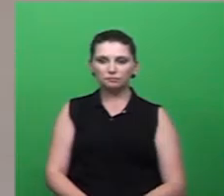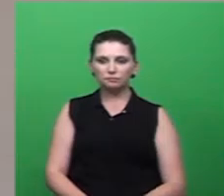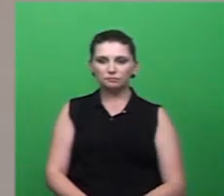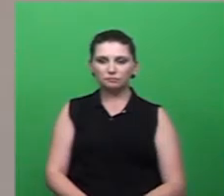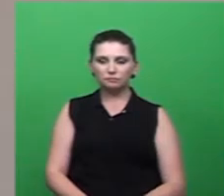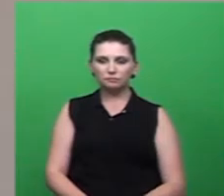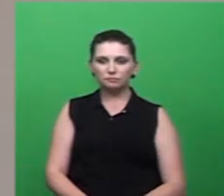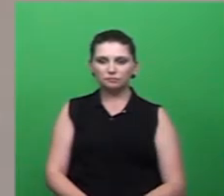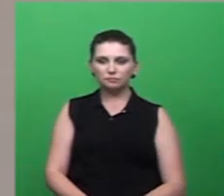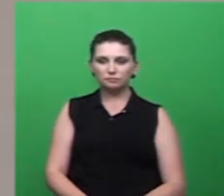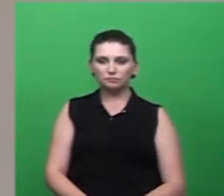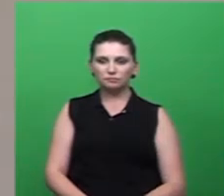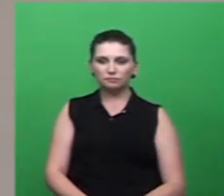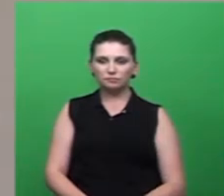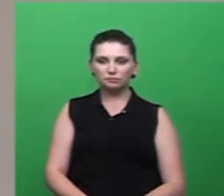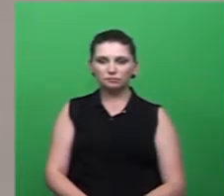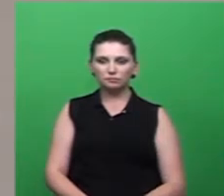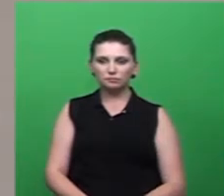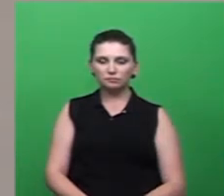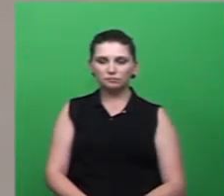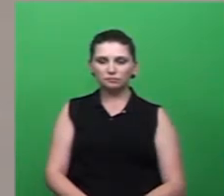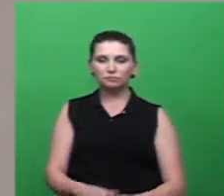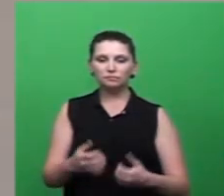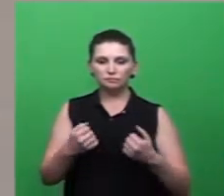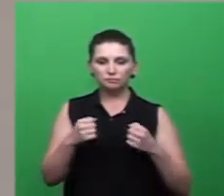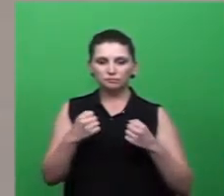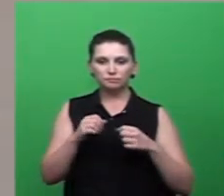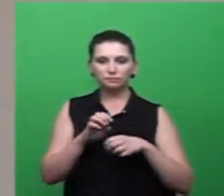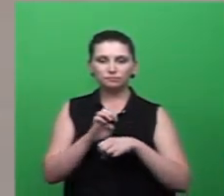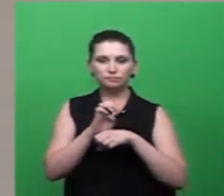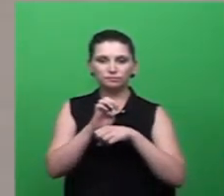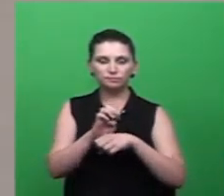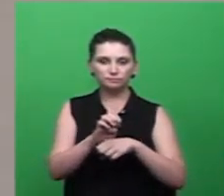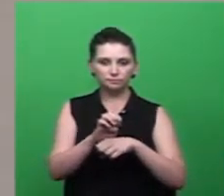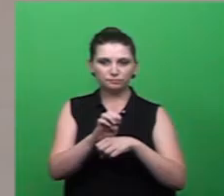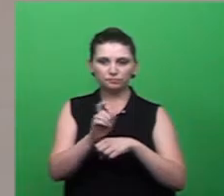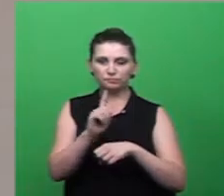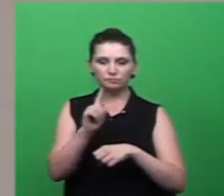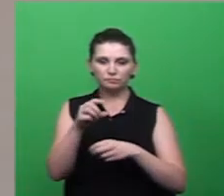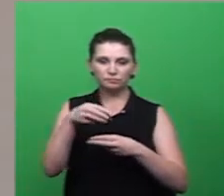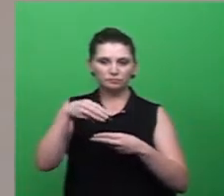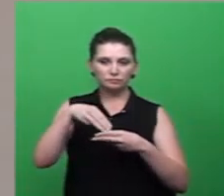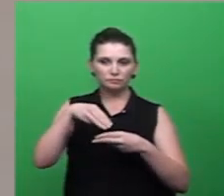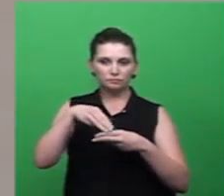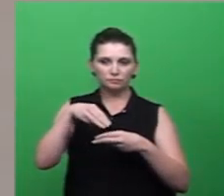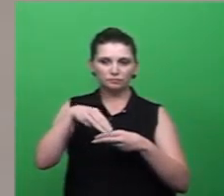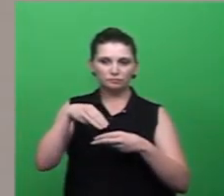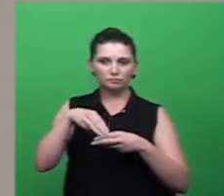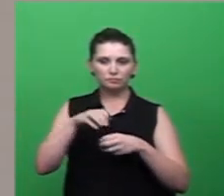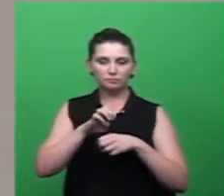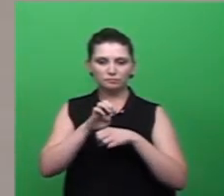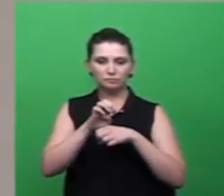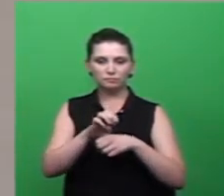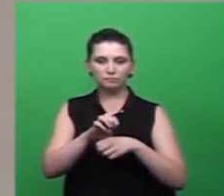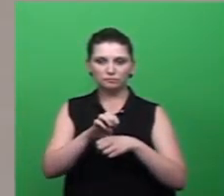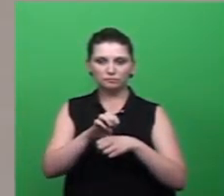para o Executivo Estadual, não é o Municipal, conforme foi lido. Só para